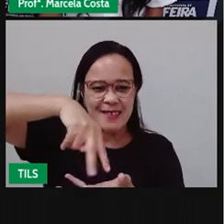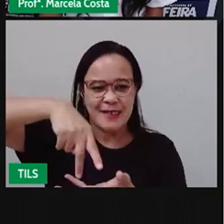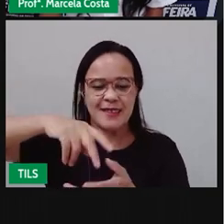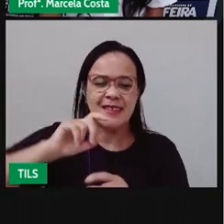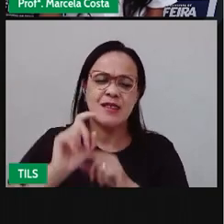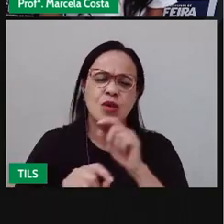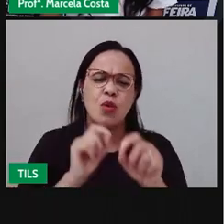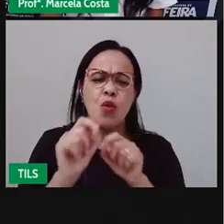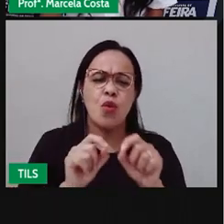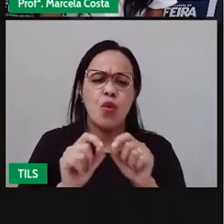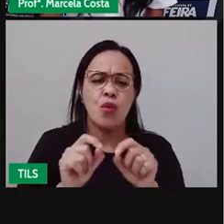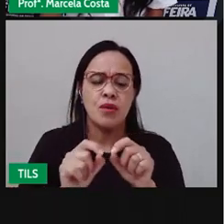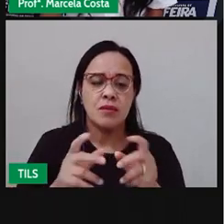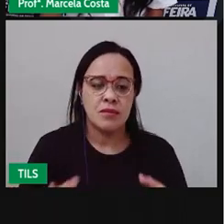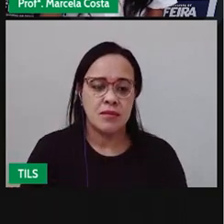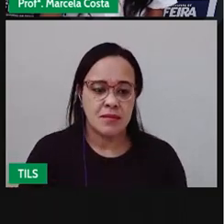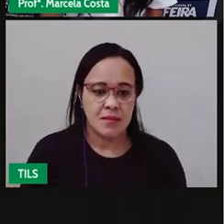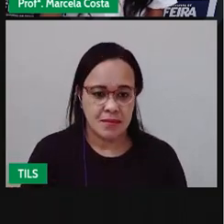dança é essa?